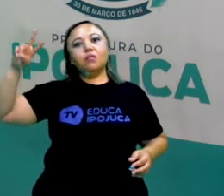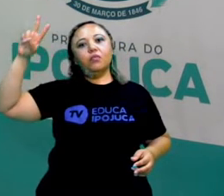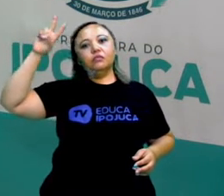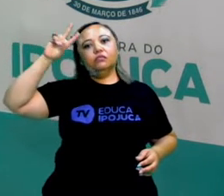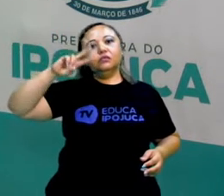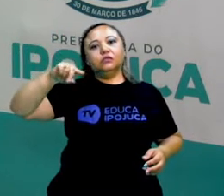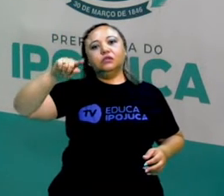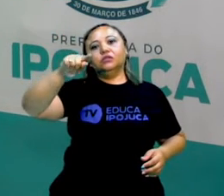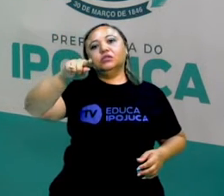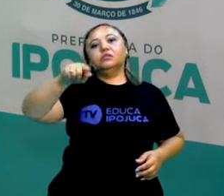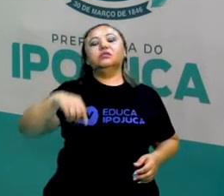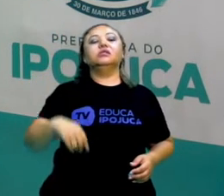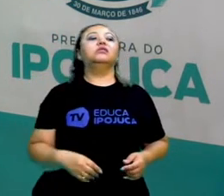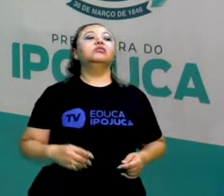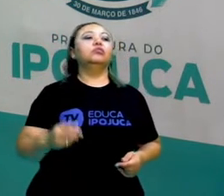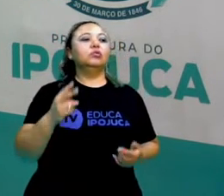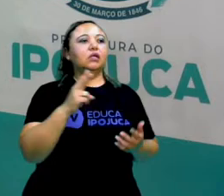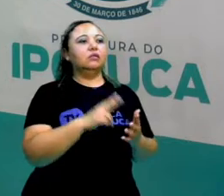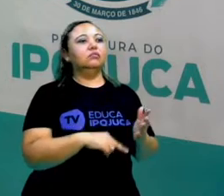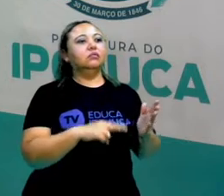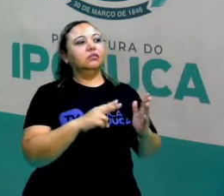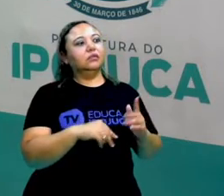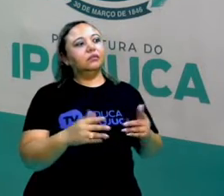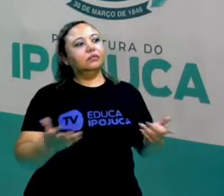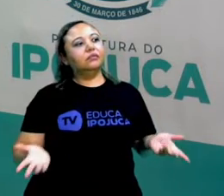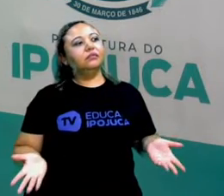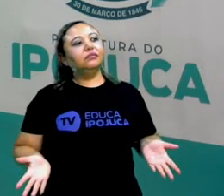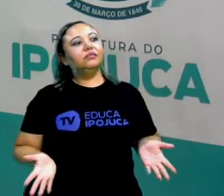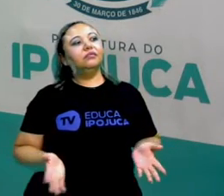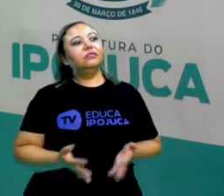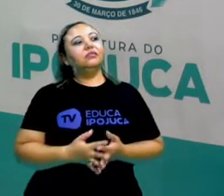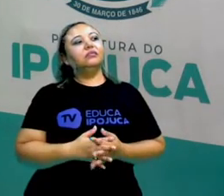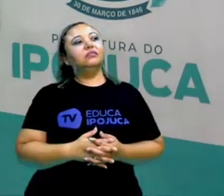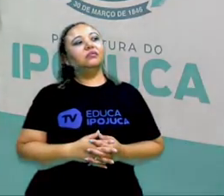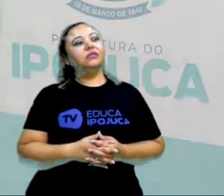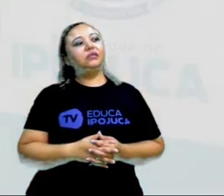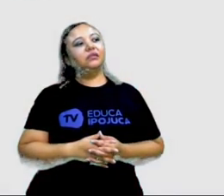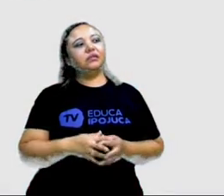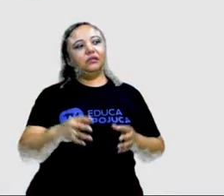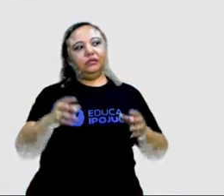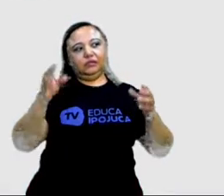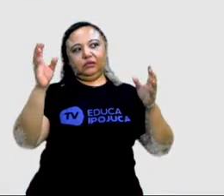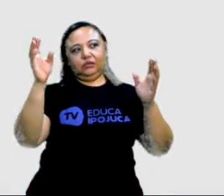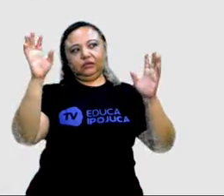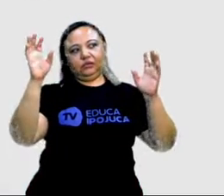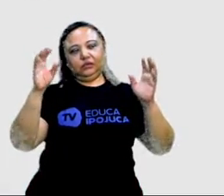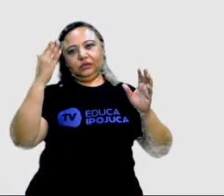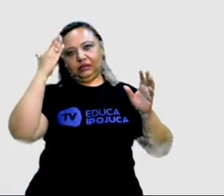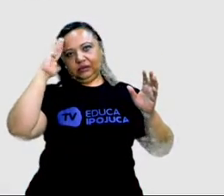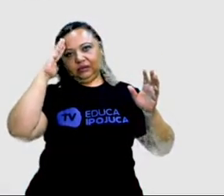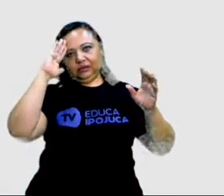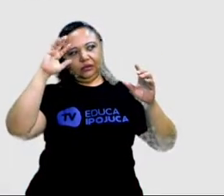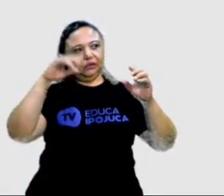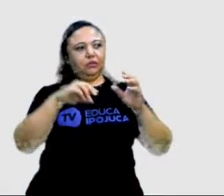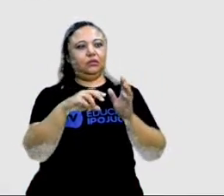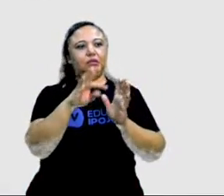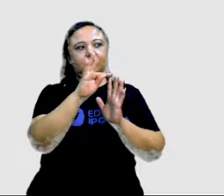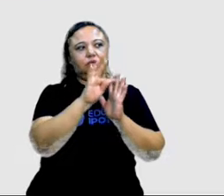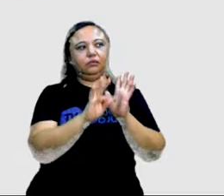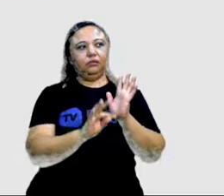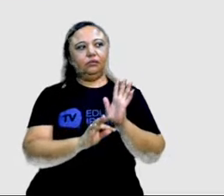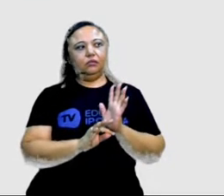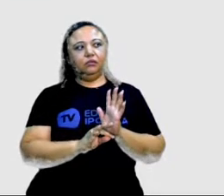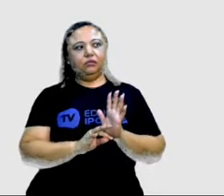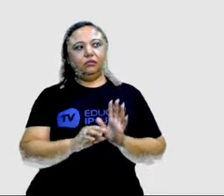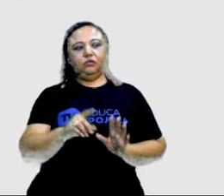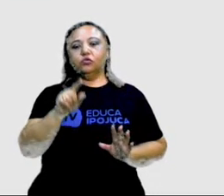aquilo que você leu. Vamos lá? Compreendendo o texto. O texto